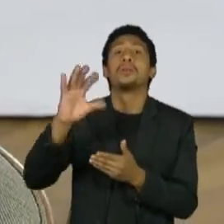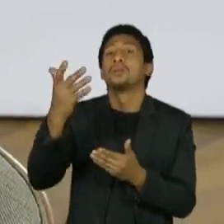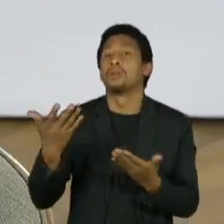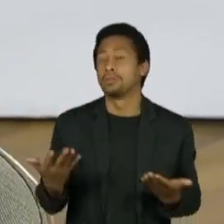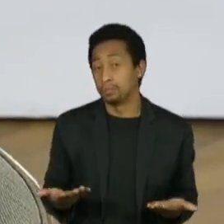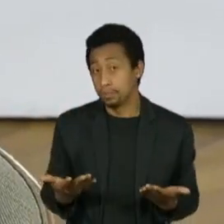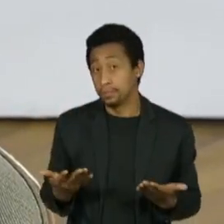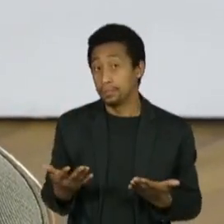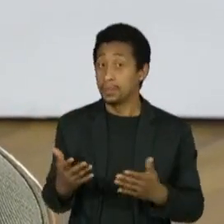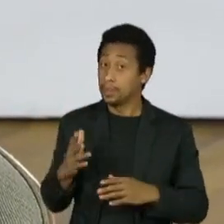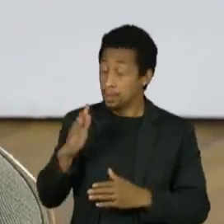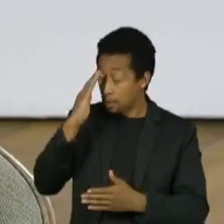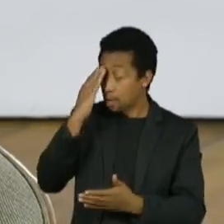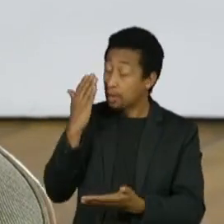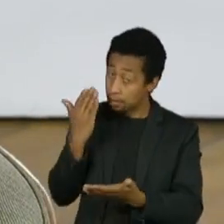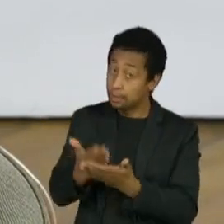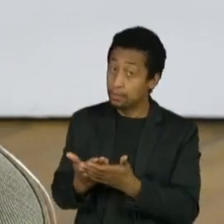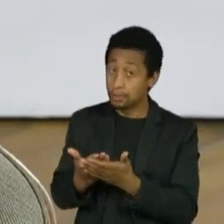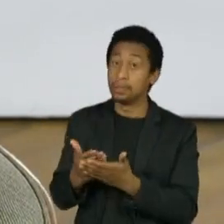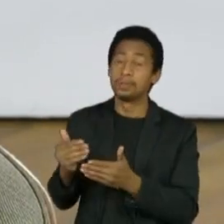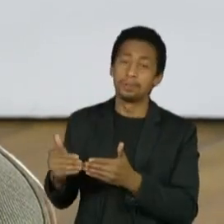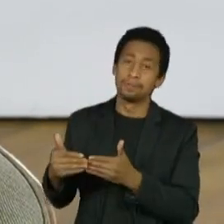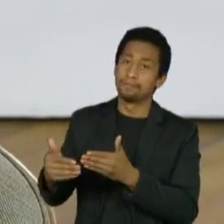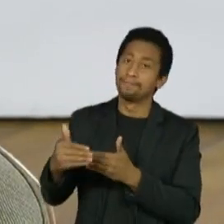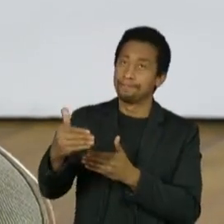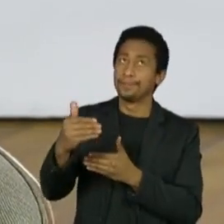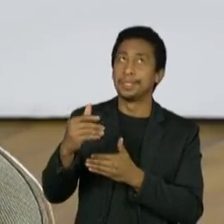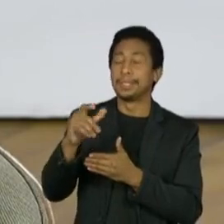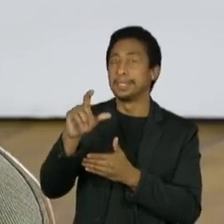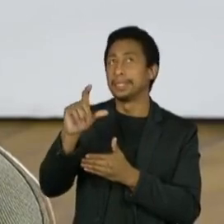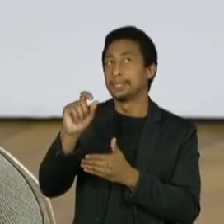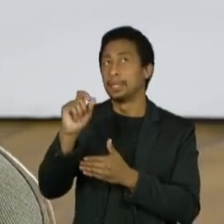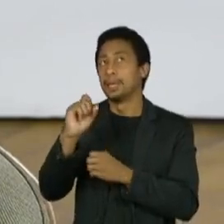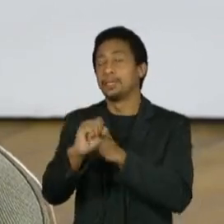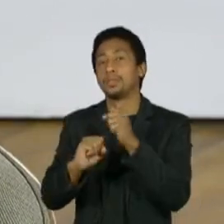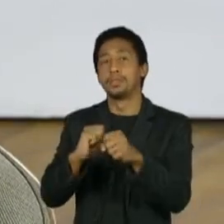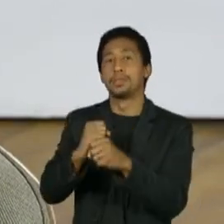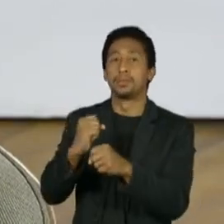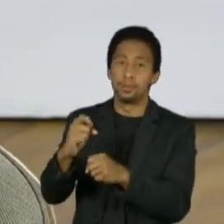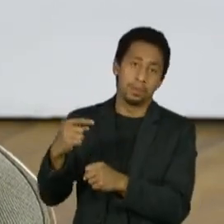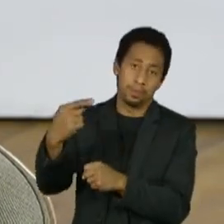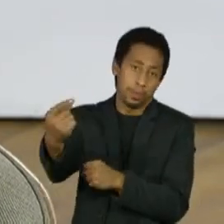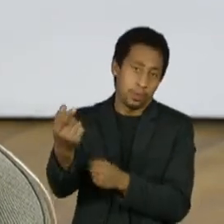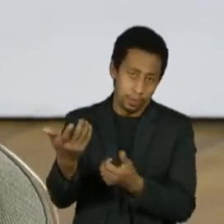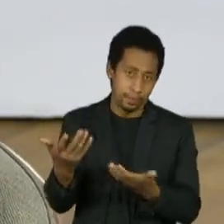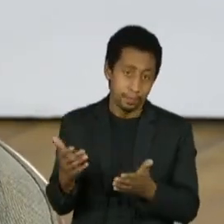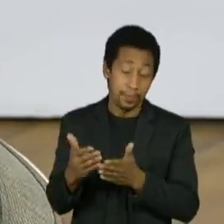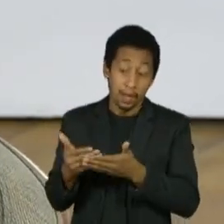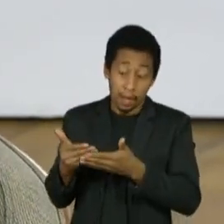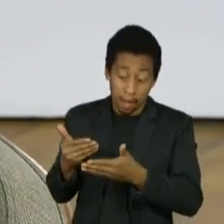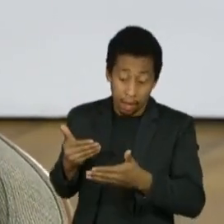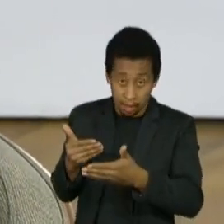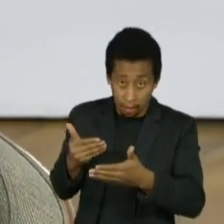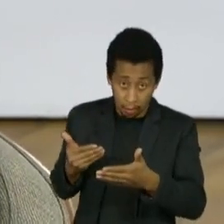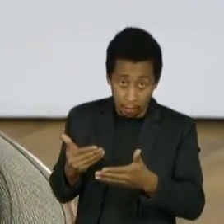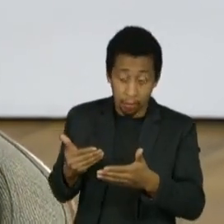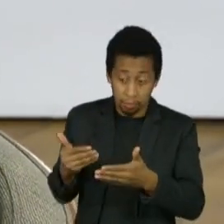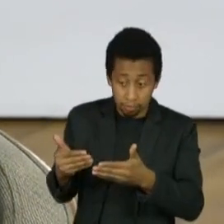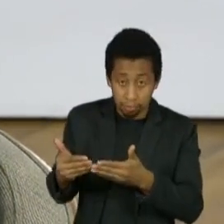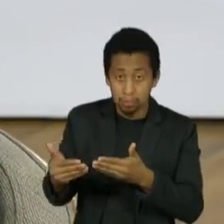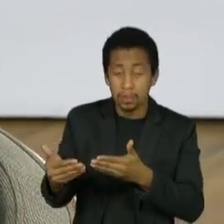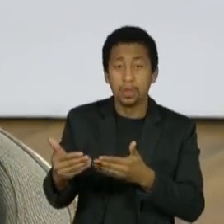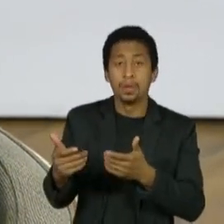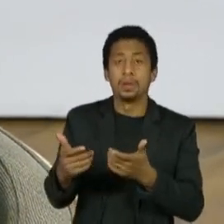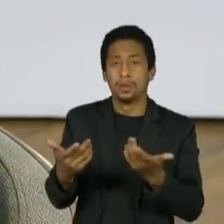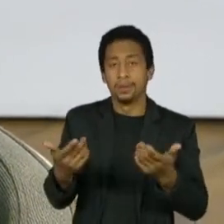final da próxima década. Eu acho que nessa década aqui a transição vai fazer com que óleo